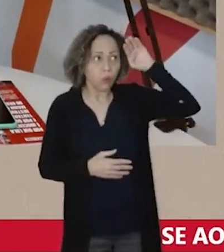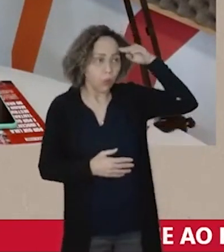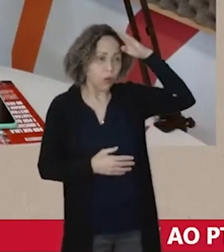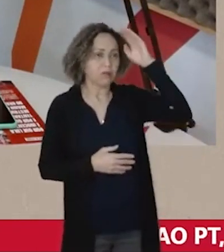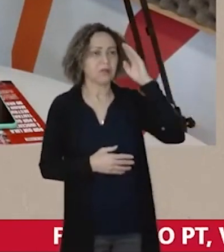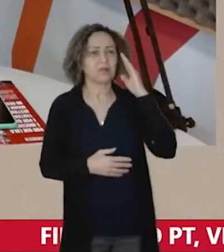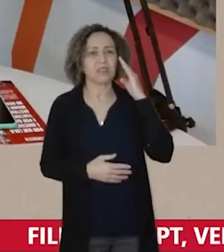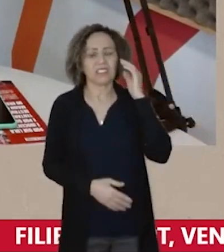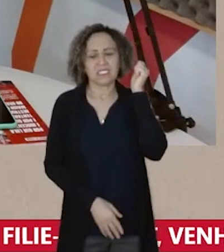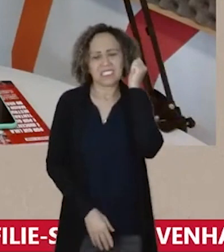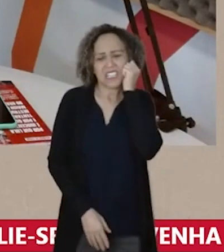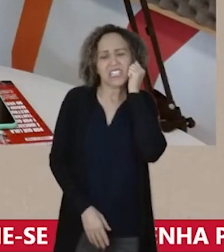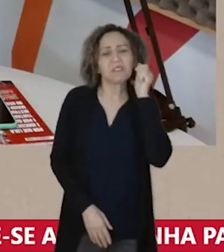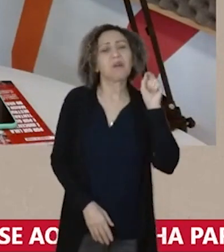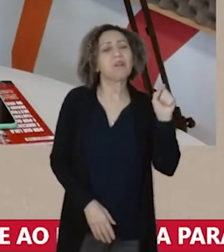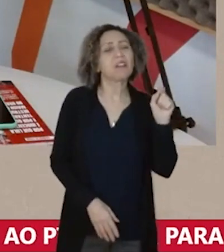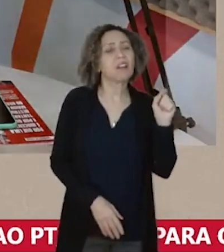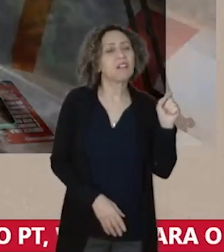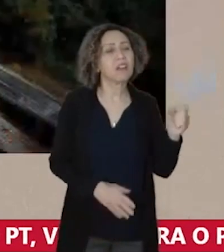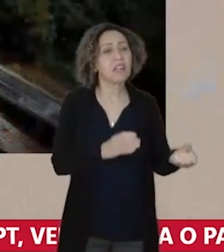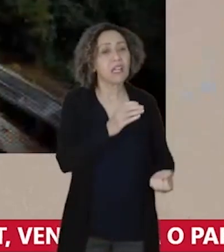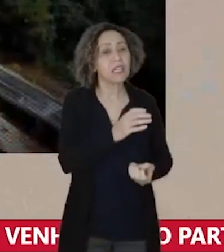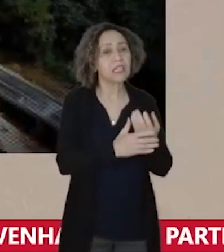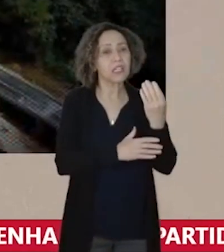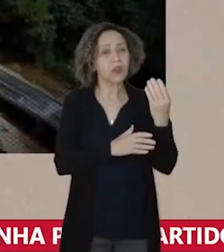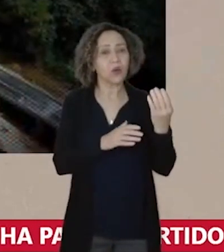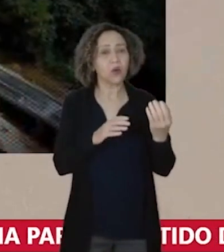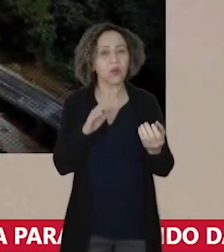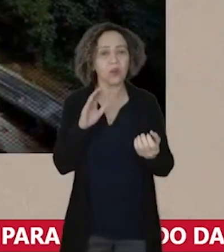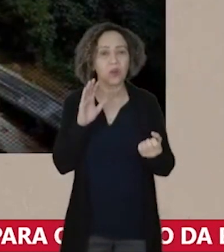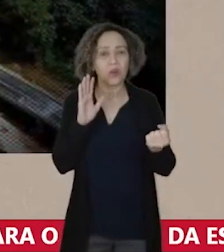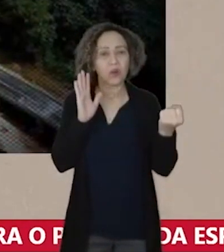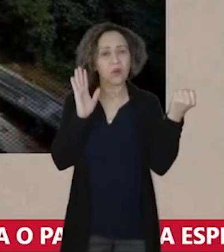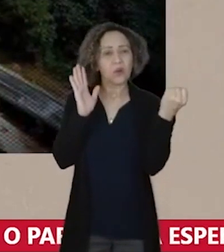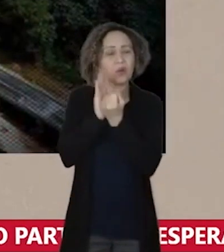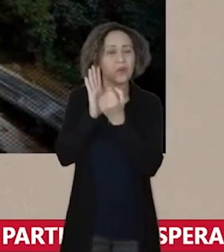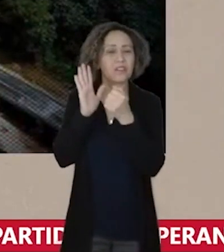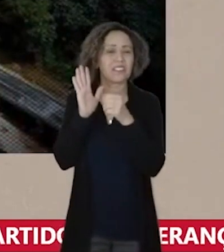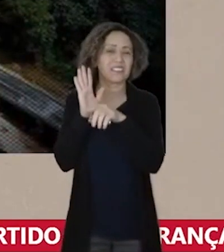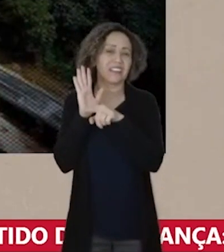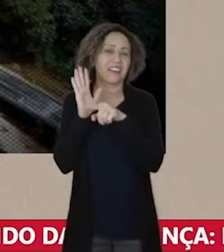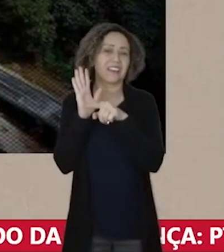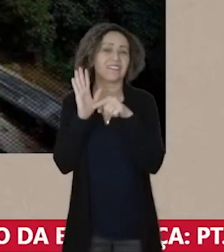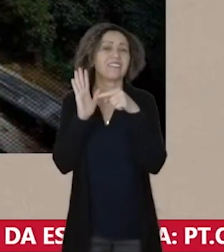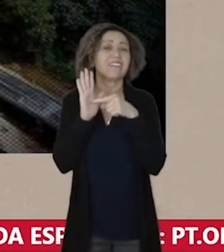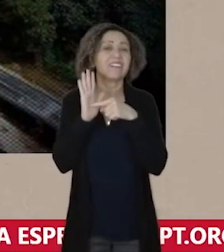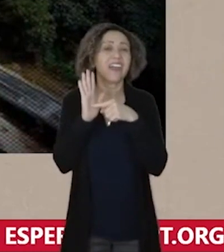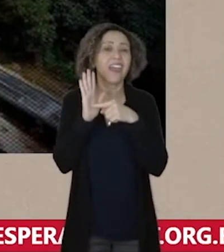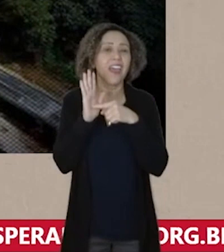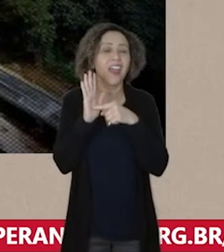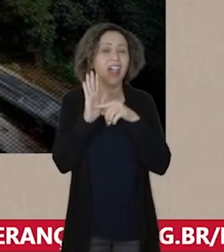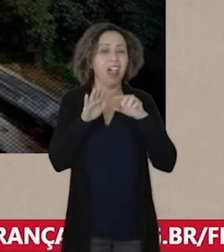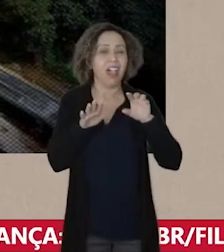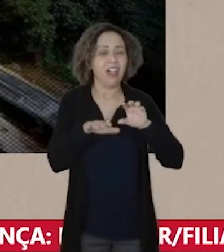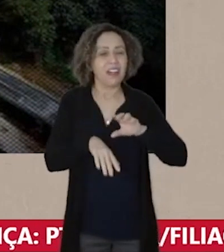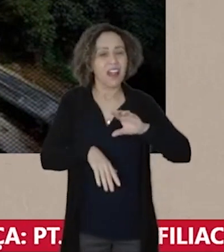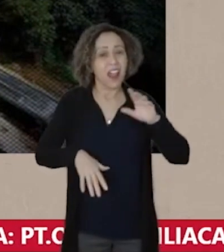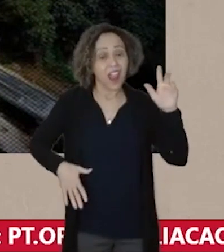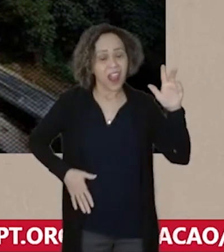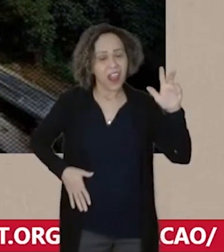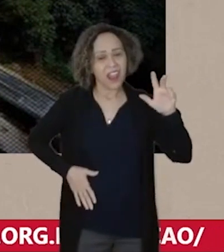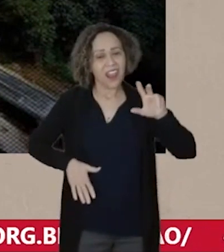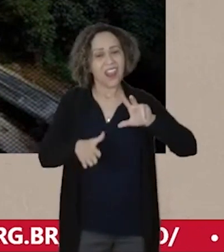gente, vamos mostrar? É o selo Ladrão de Obra. A cara de pau não tem limite. Só em 2020